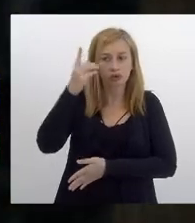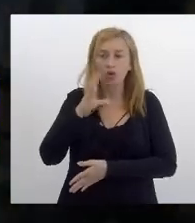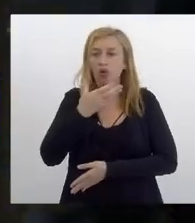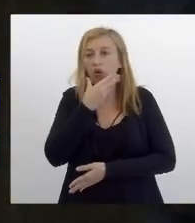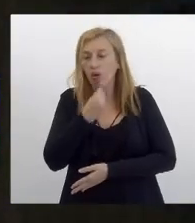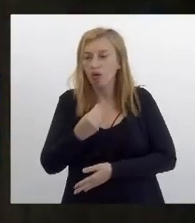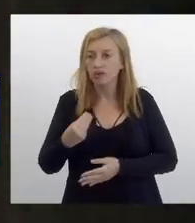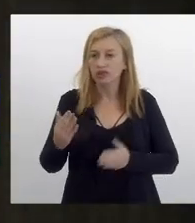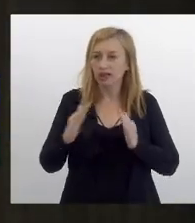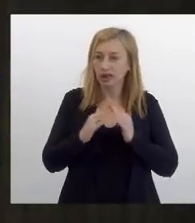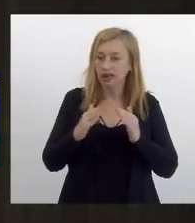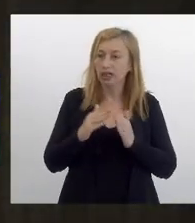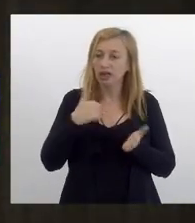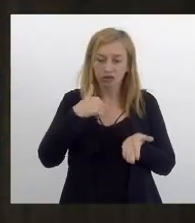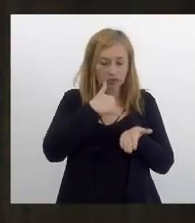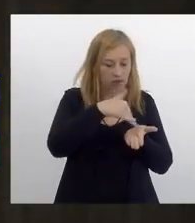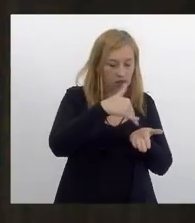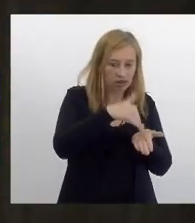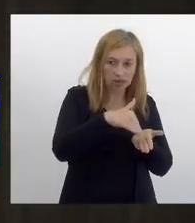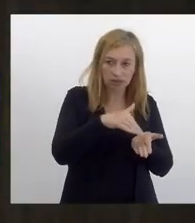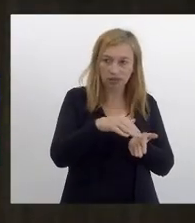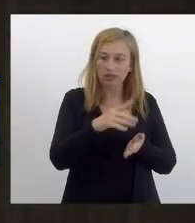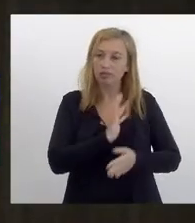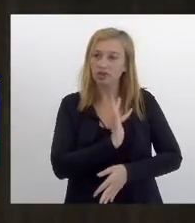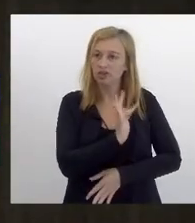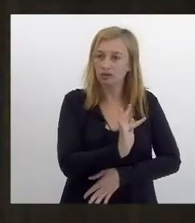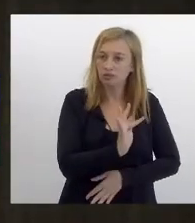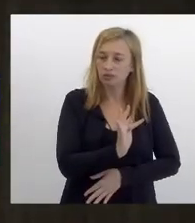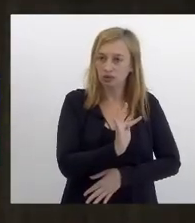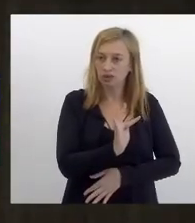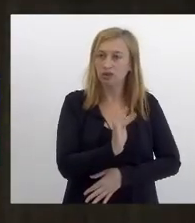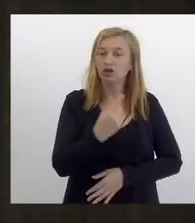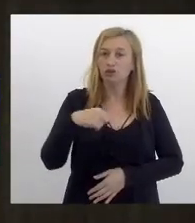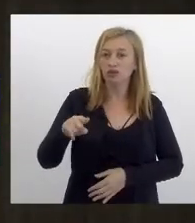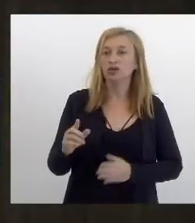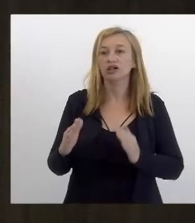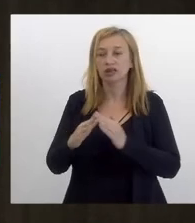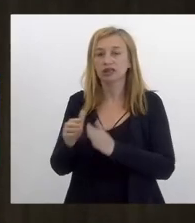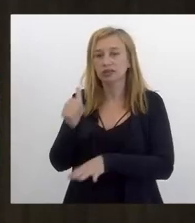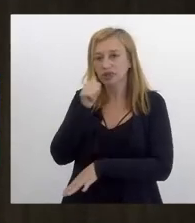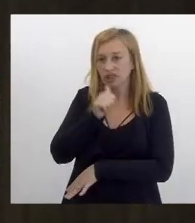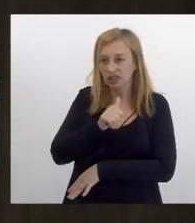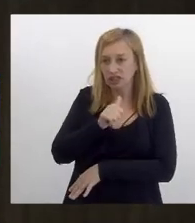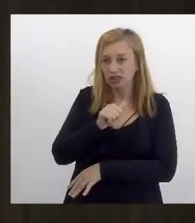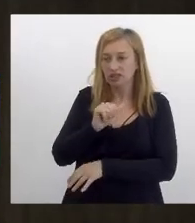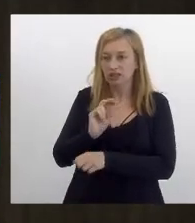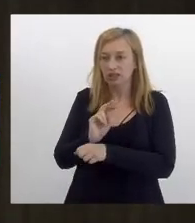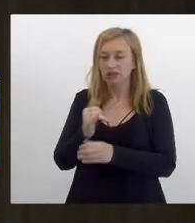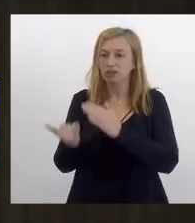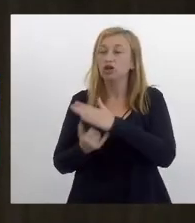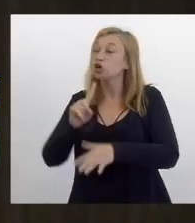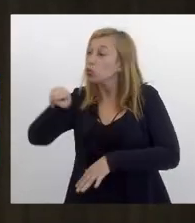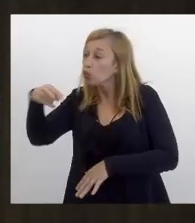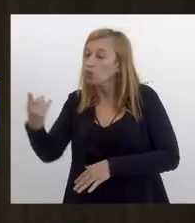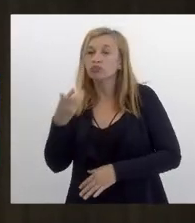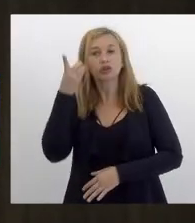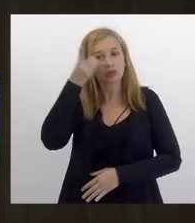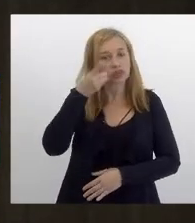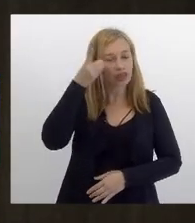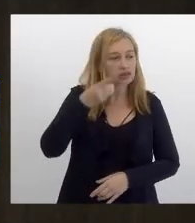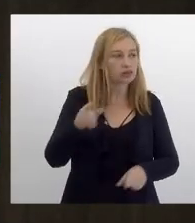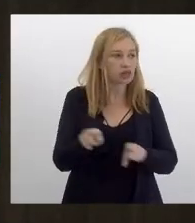enquanto secretário na Baixada Fluminense por duas oportunidades instituir a casa da mulher e outros deputados que